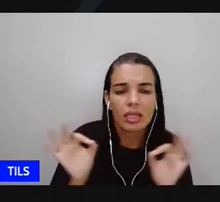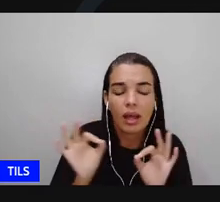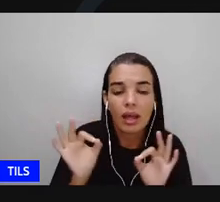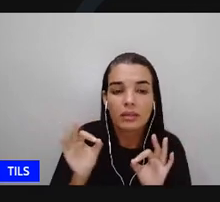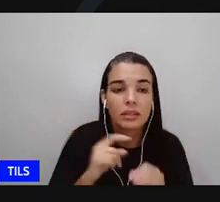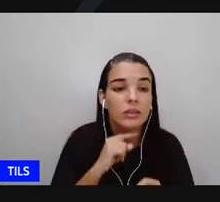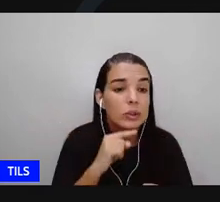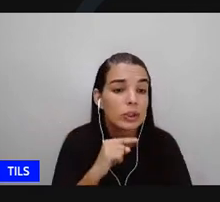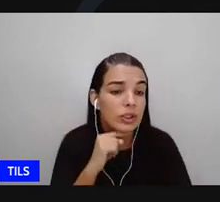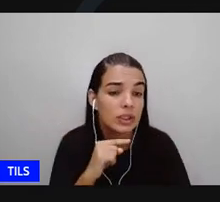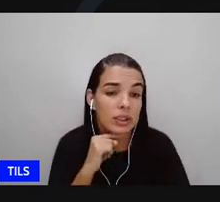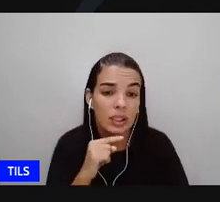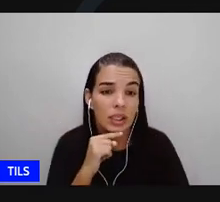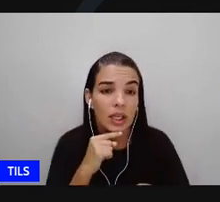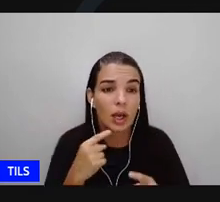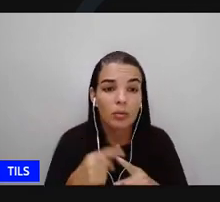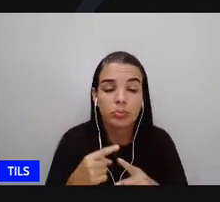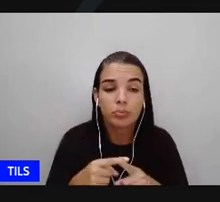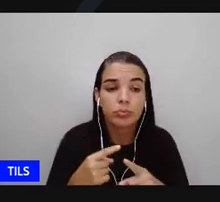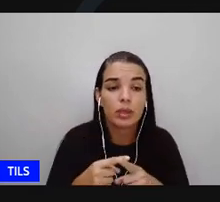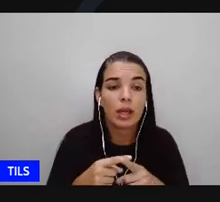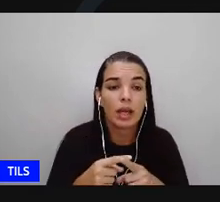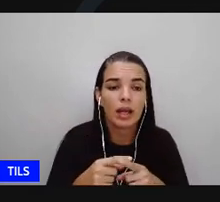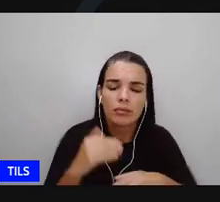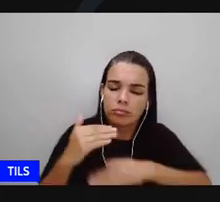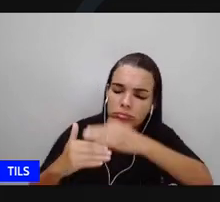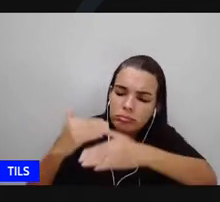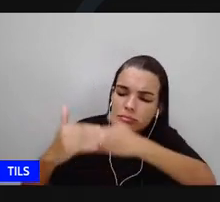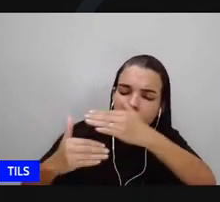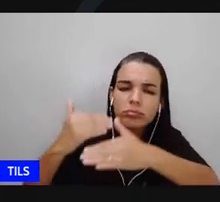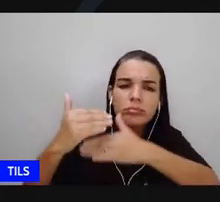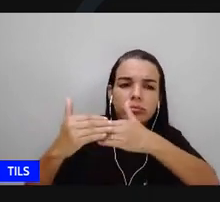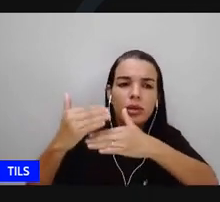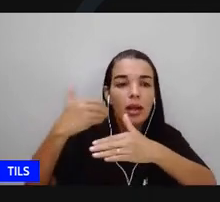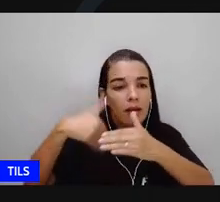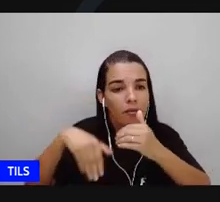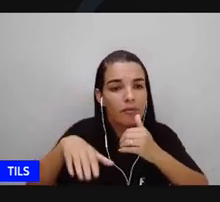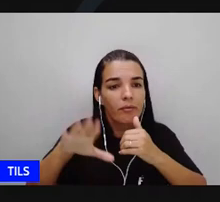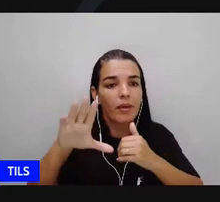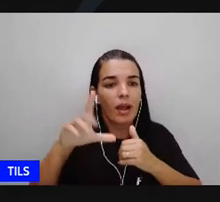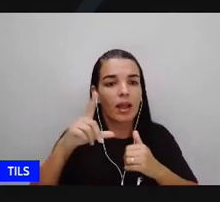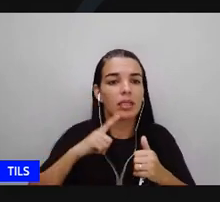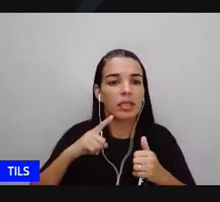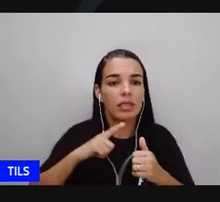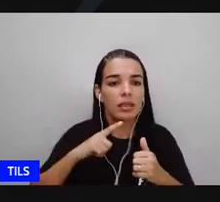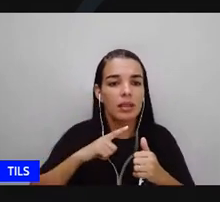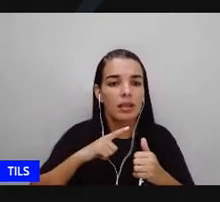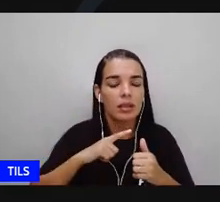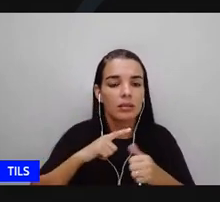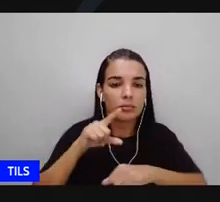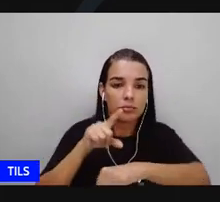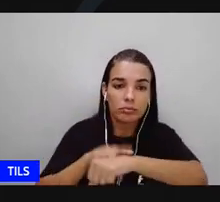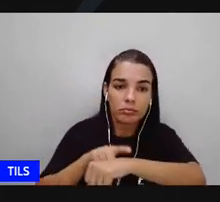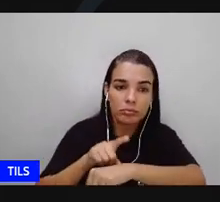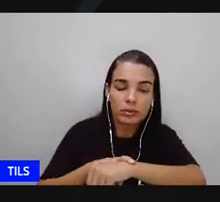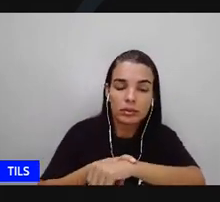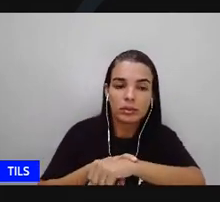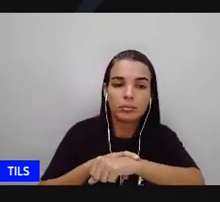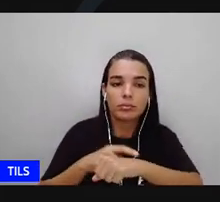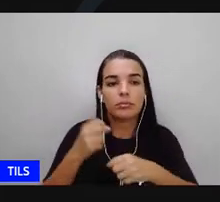tempo vamos tomando conhecimento de tudo ou seja como foi que o fato aconteceu dona Maria